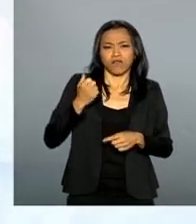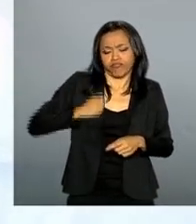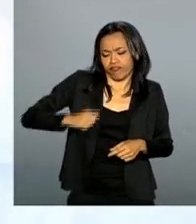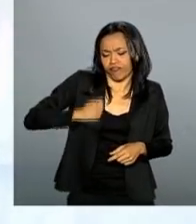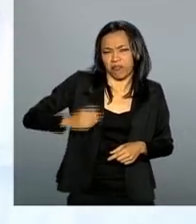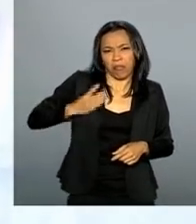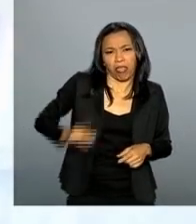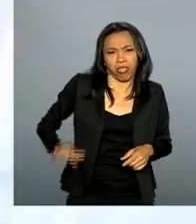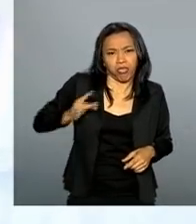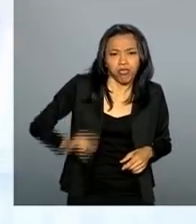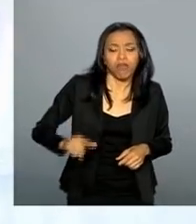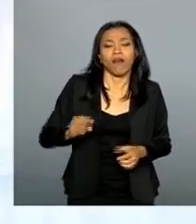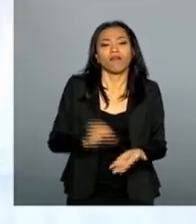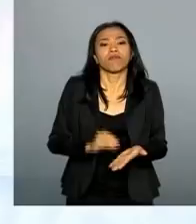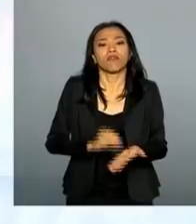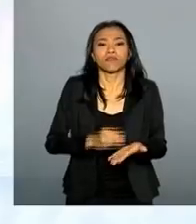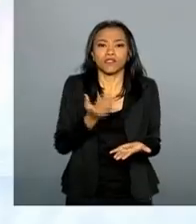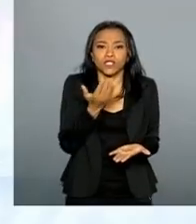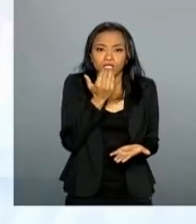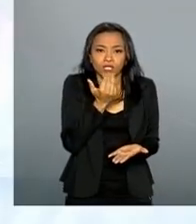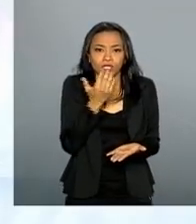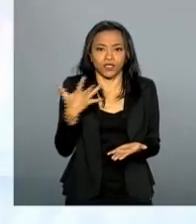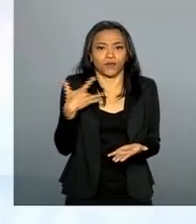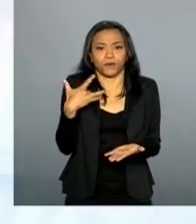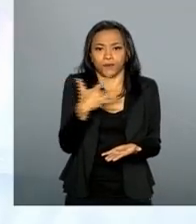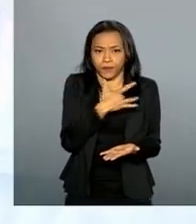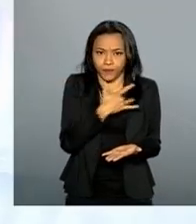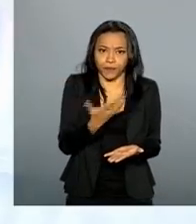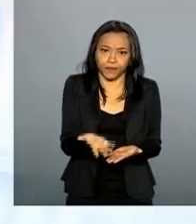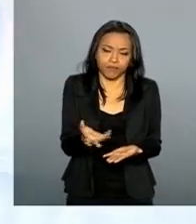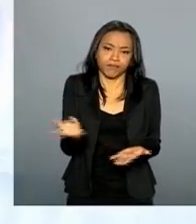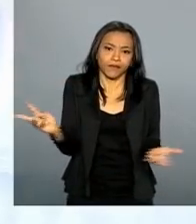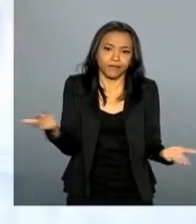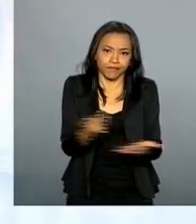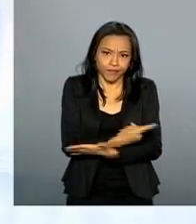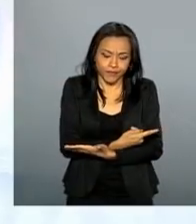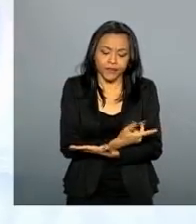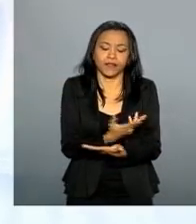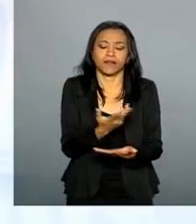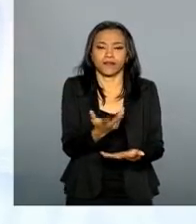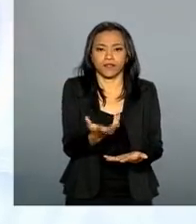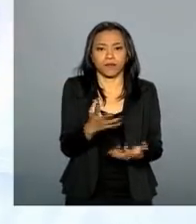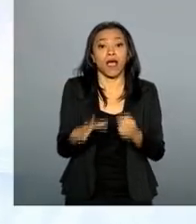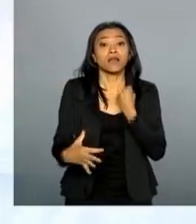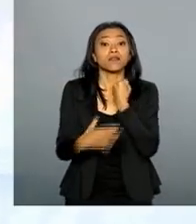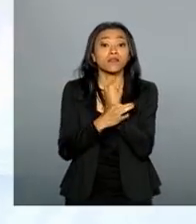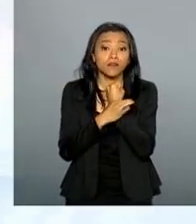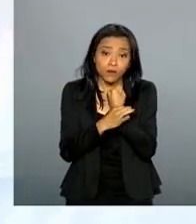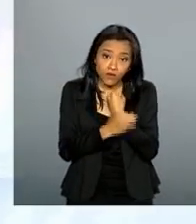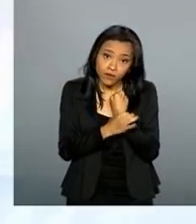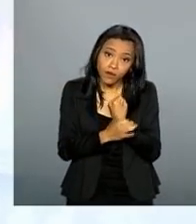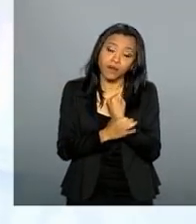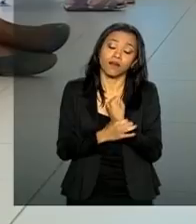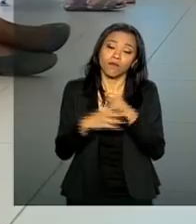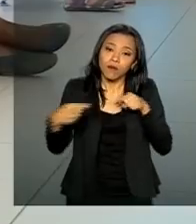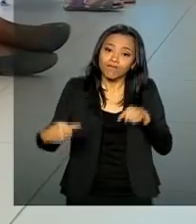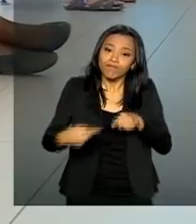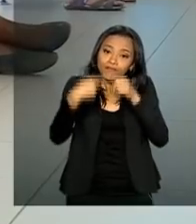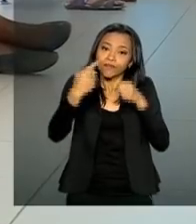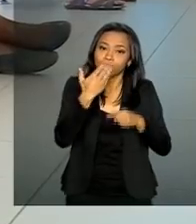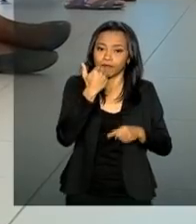a desnutrição que possa ocorrer por incapacidade de garantir uma alimentação adequada.